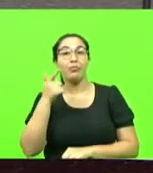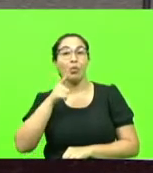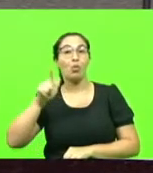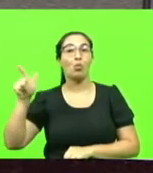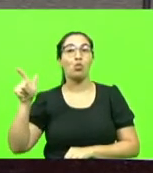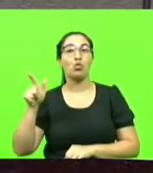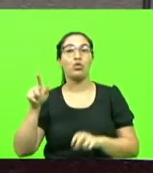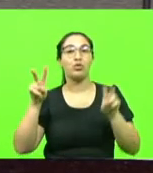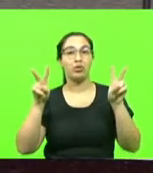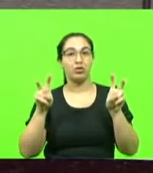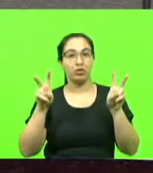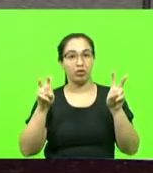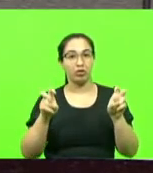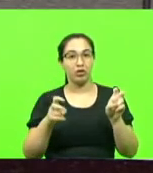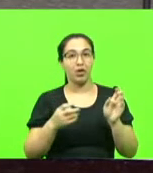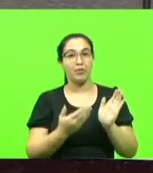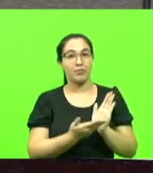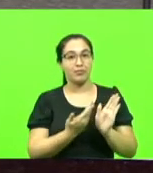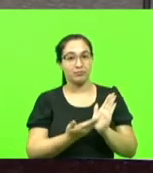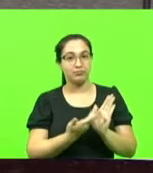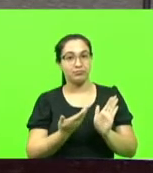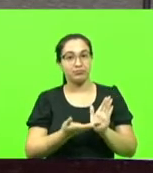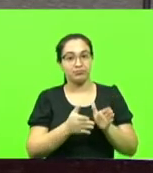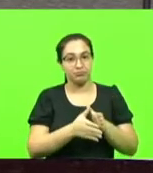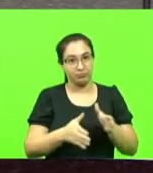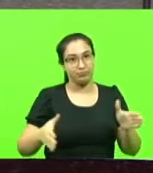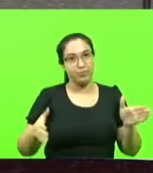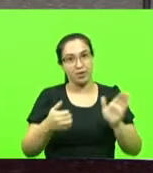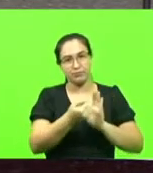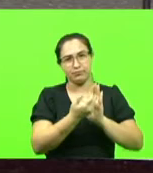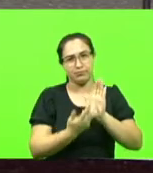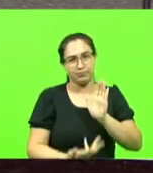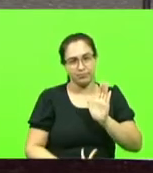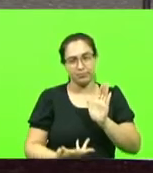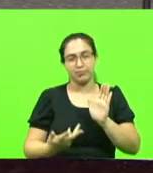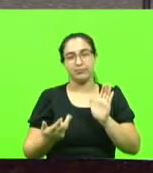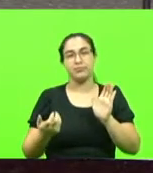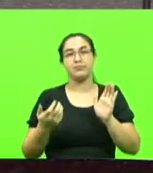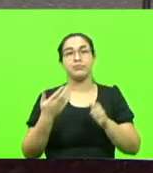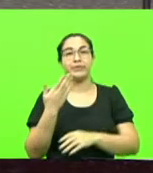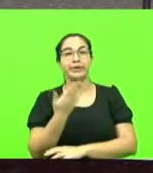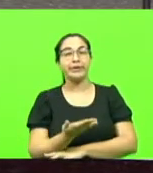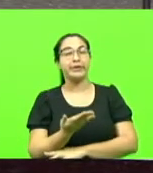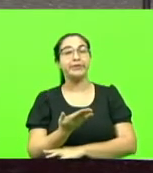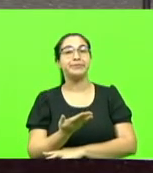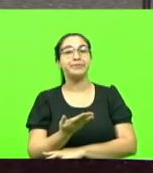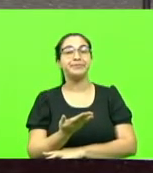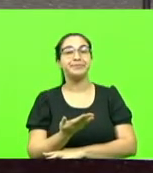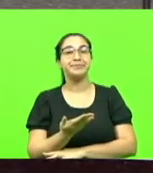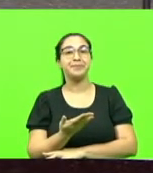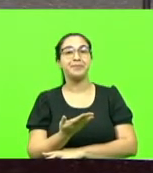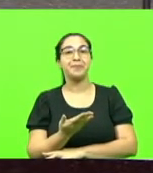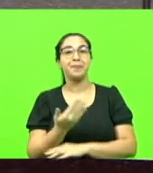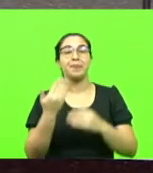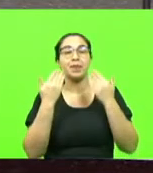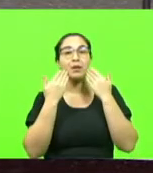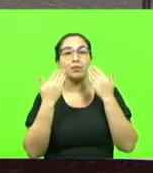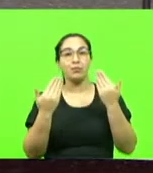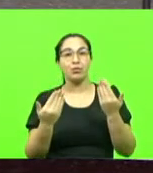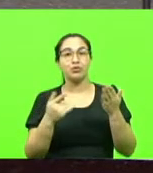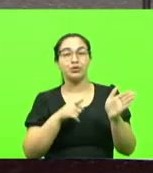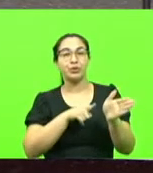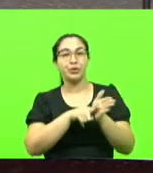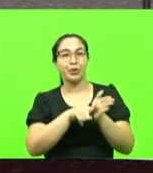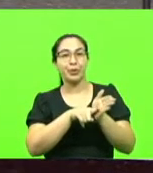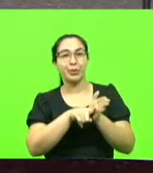bastante ampla, o mesmo jornal destaca uma pesquisa